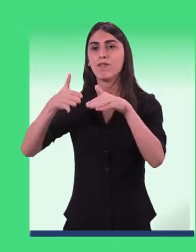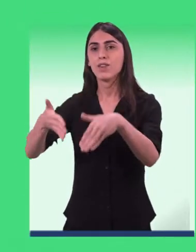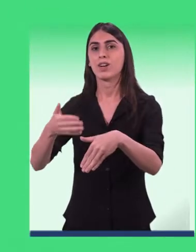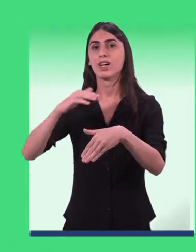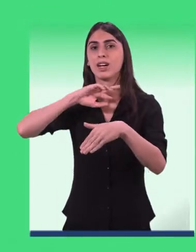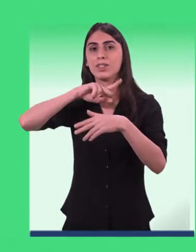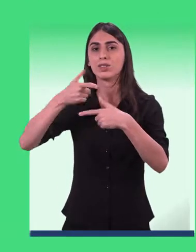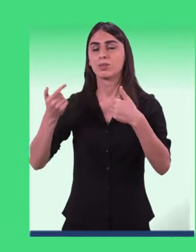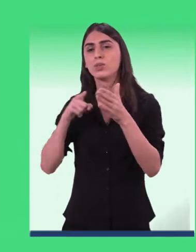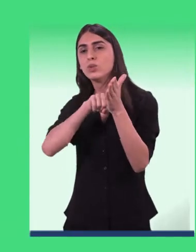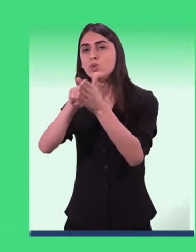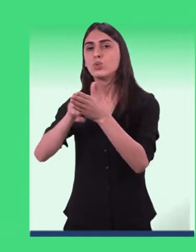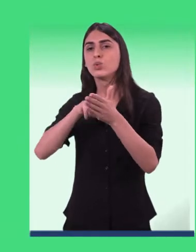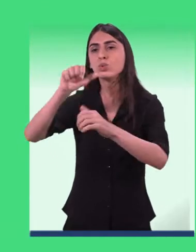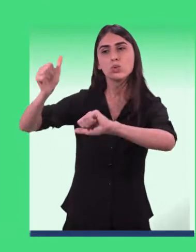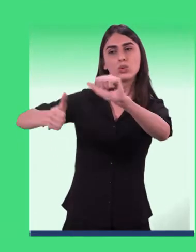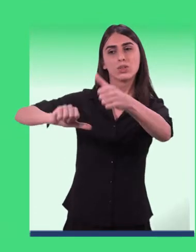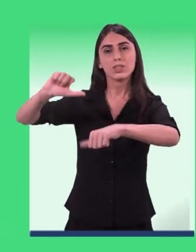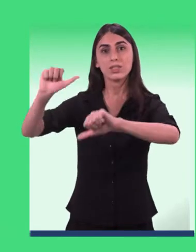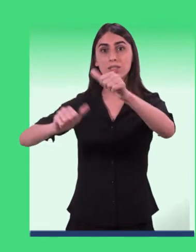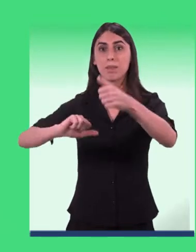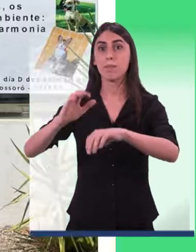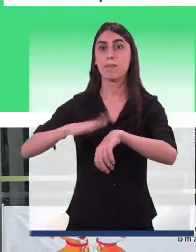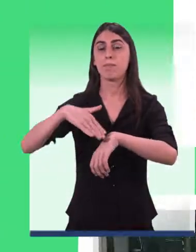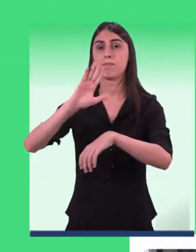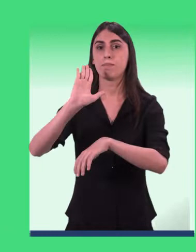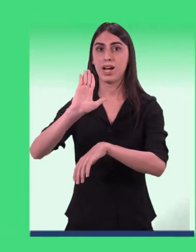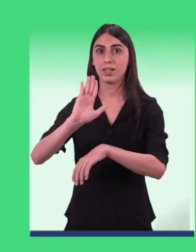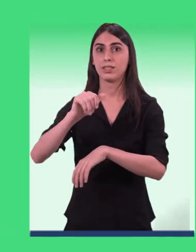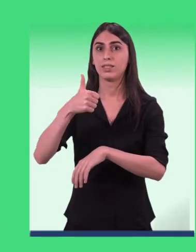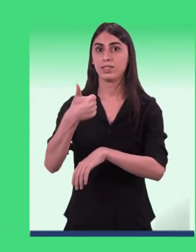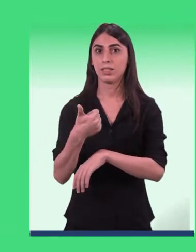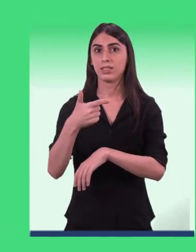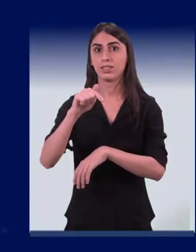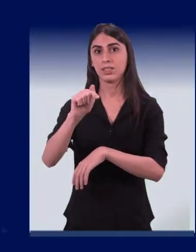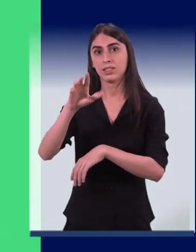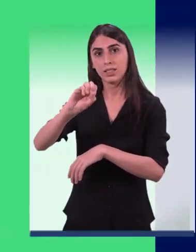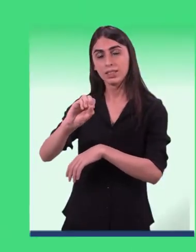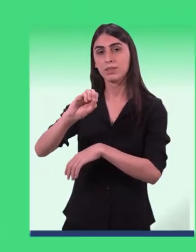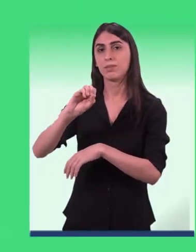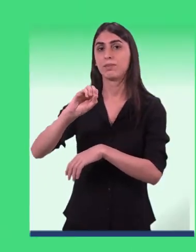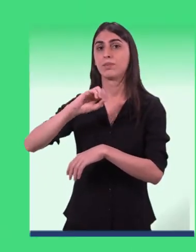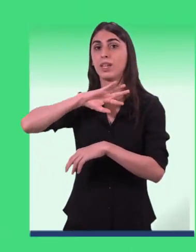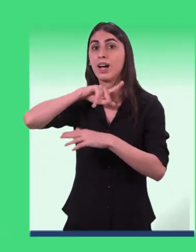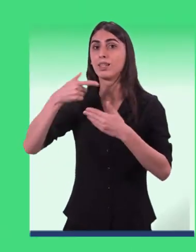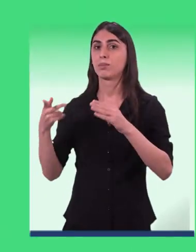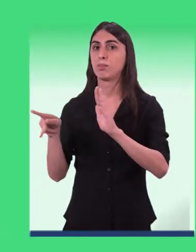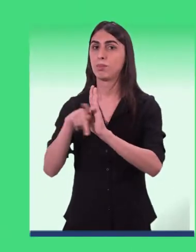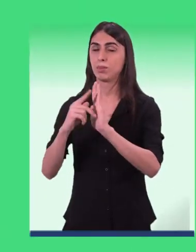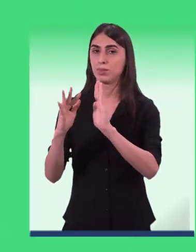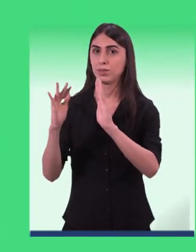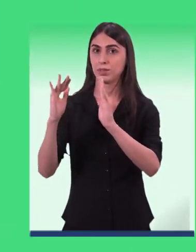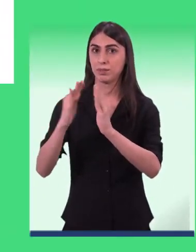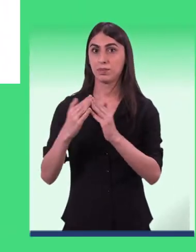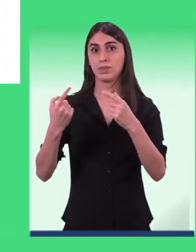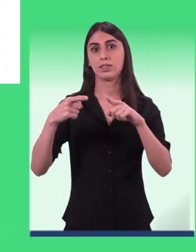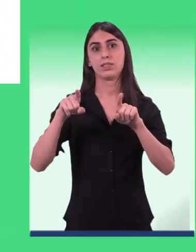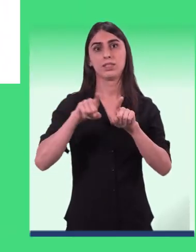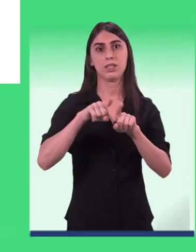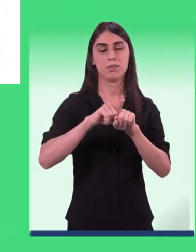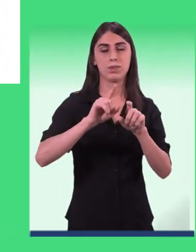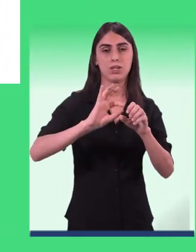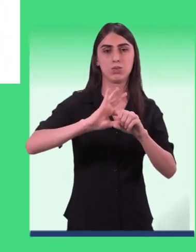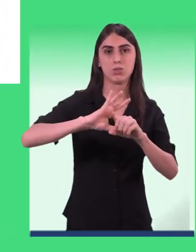realizadas consultas e exames rápidos em mais de 170 animais domésticos. Este ano também foi marcado pela